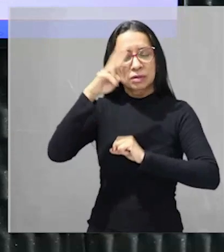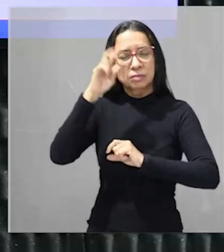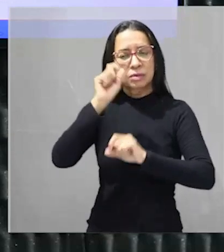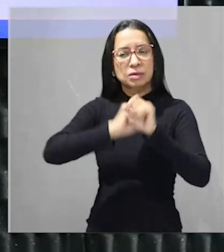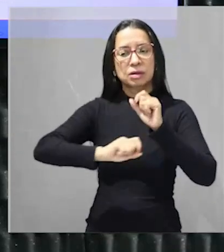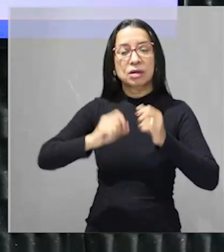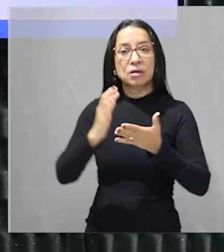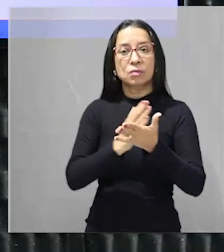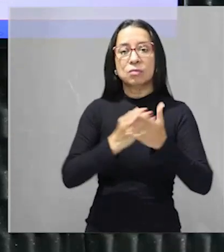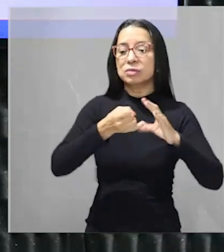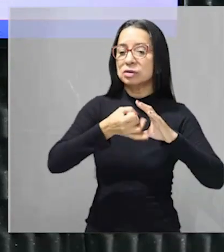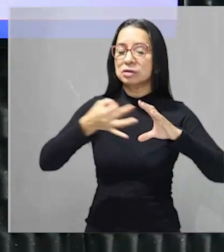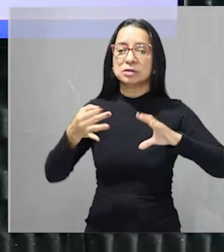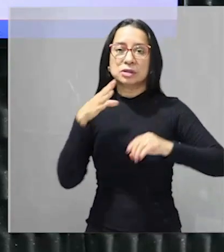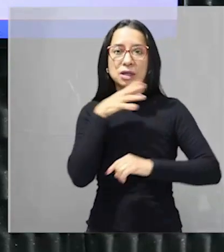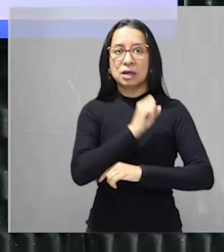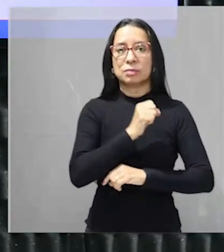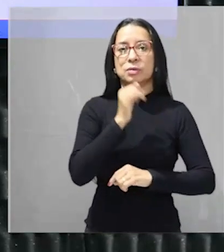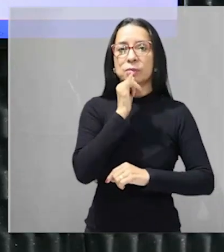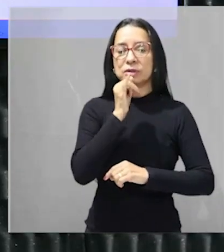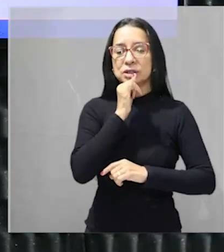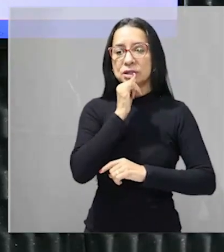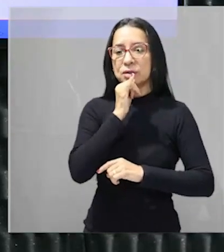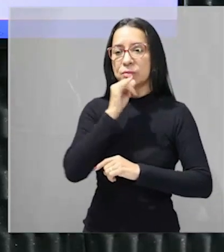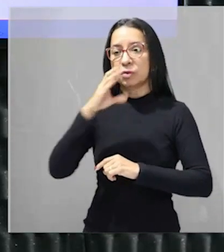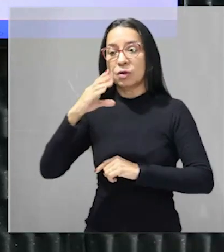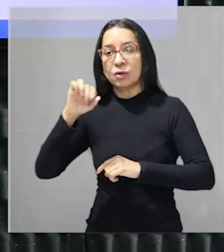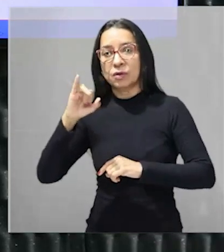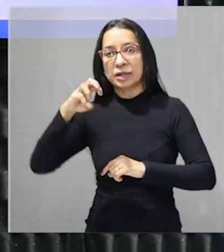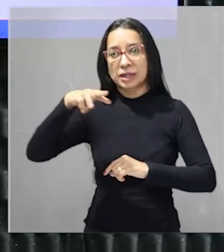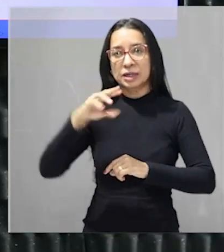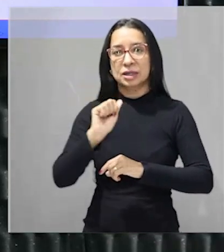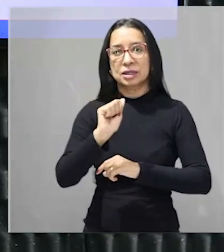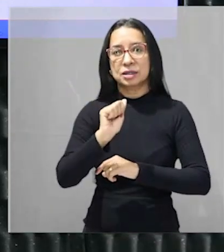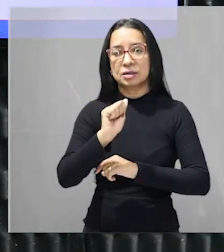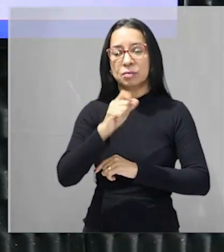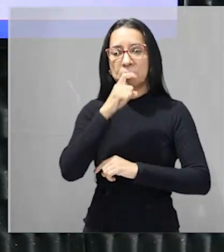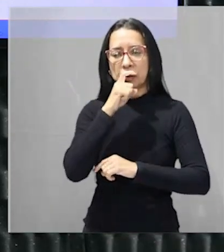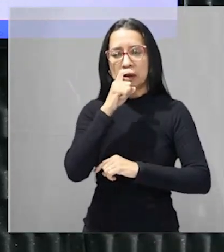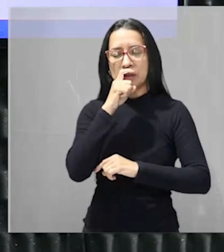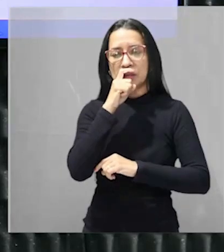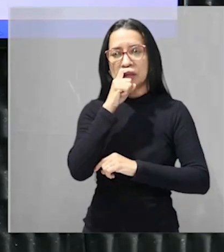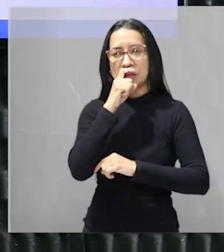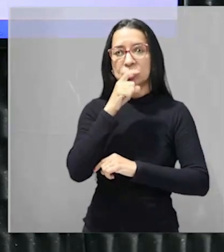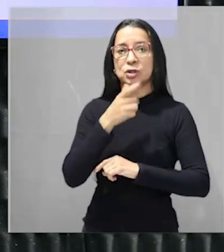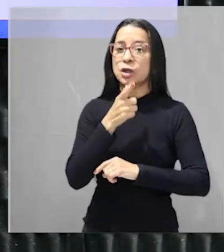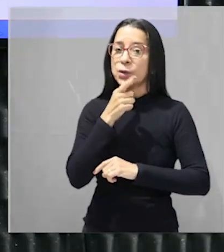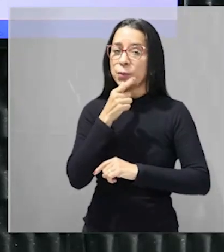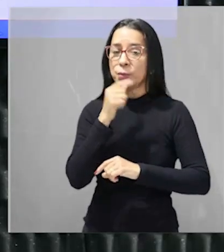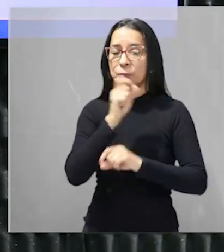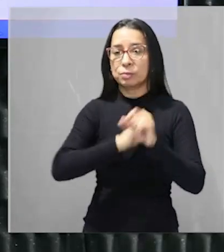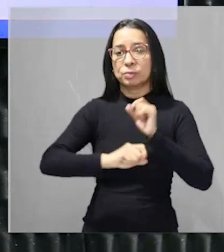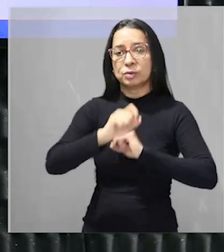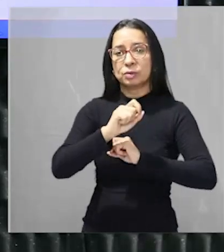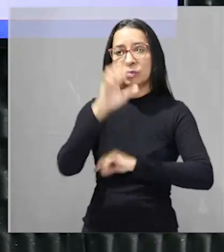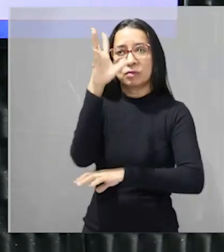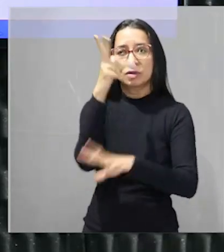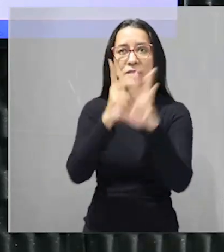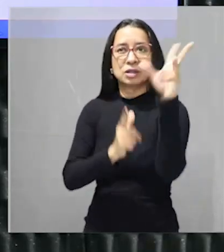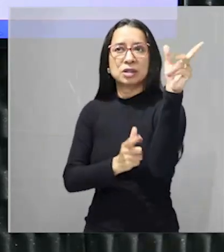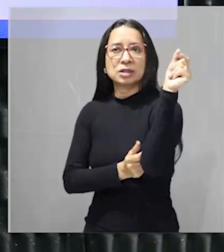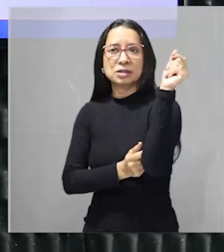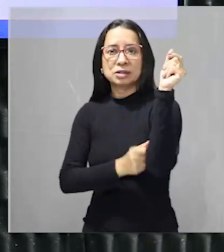algumas características rápidas por exemplo clima quente e úmido vegetação de grande porte uma grande